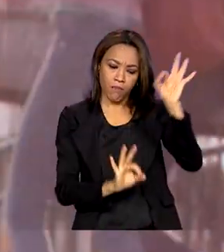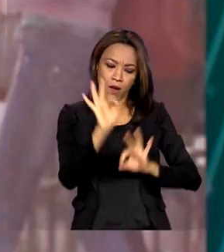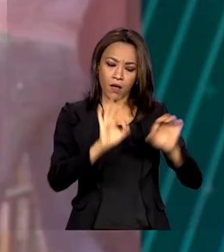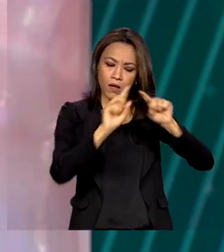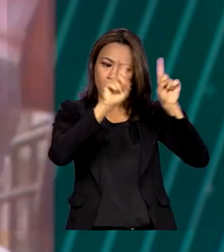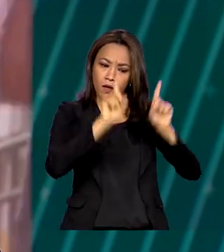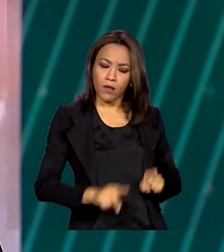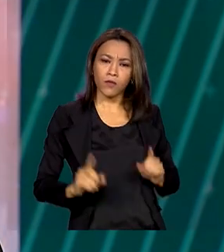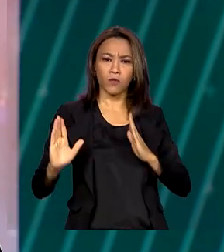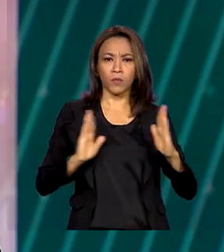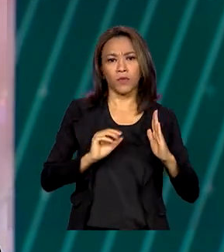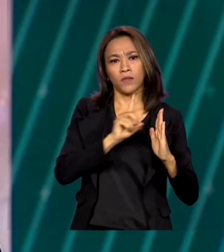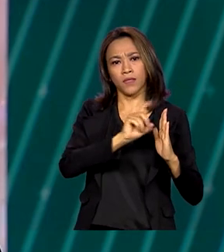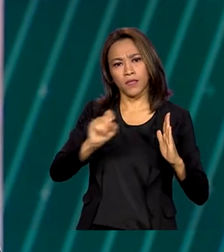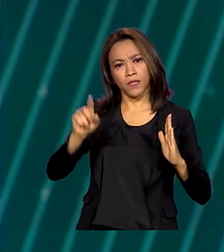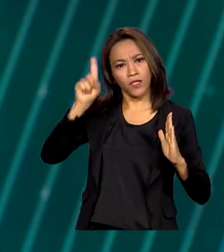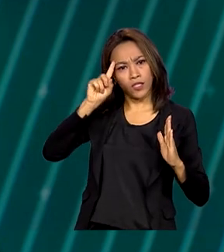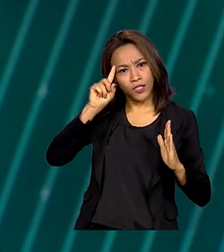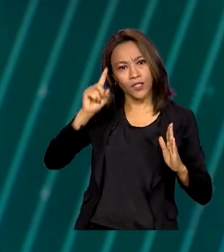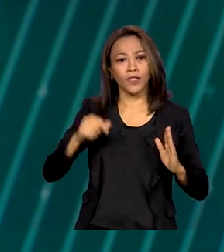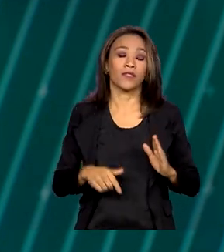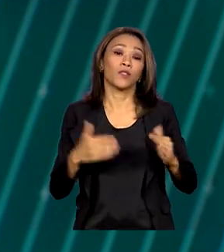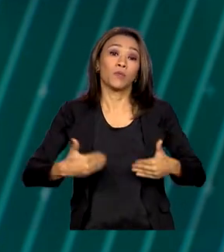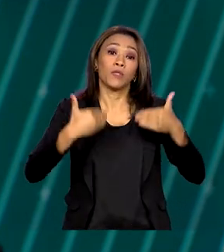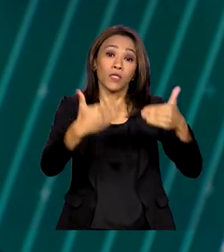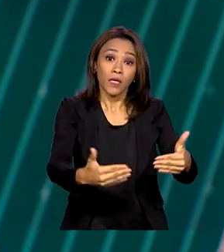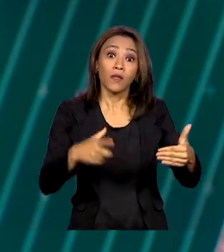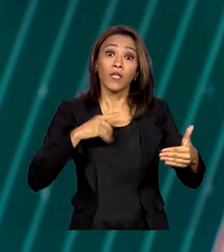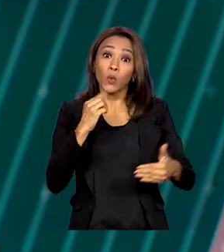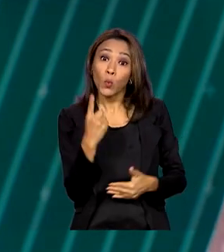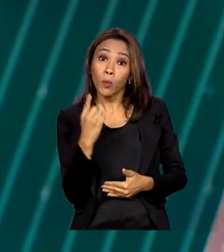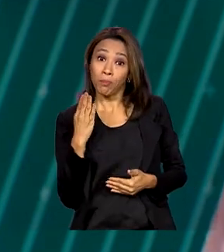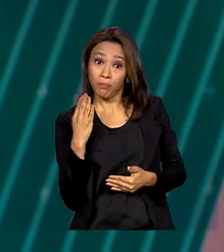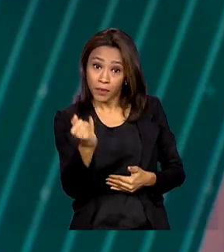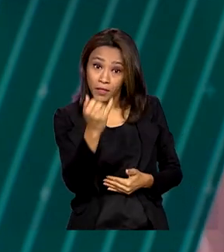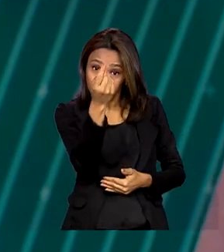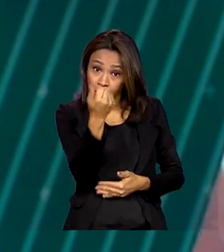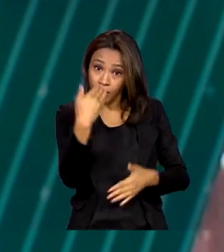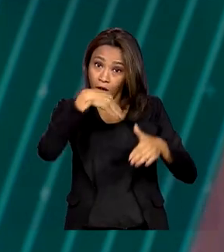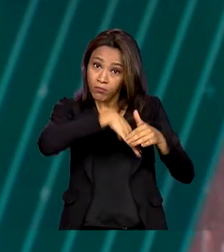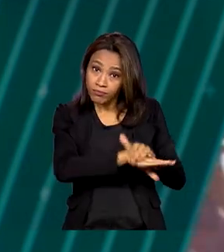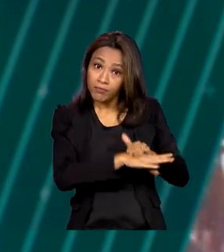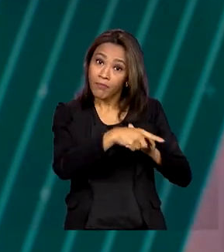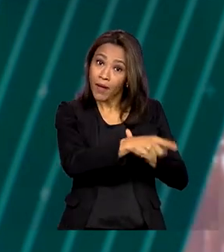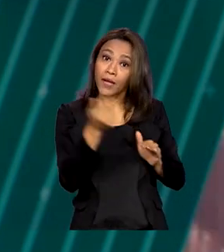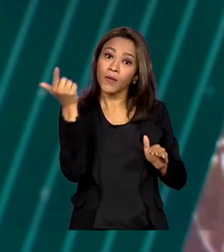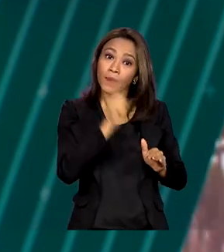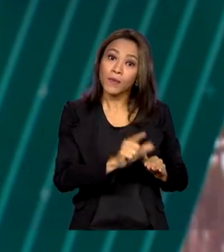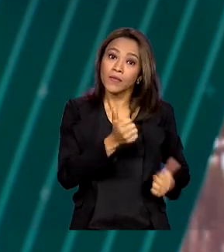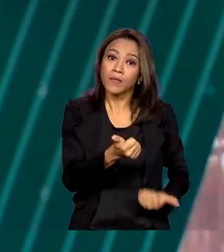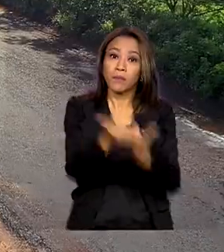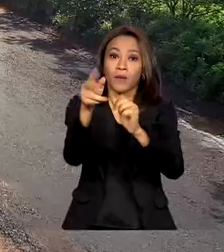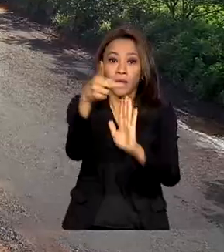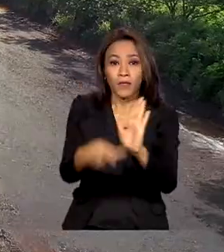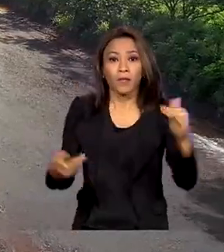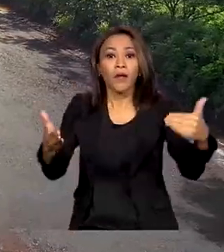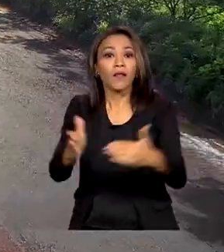Transportes. A pasta tem mais de um bilhão e meio de reais em caixa para viabilizar o projeto até abril.